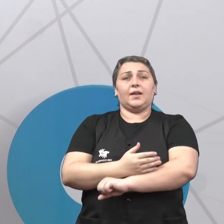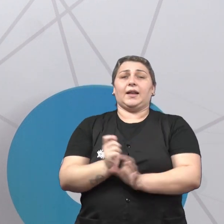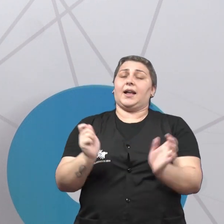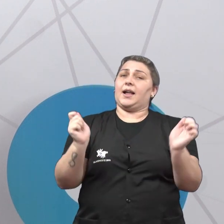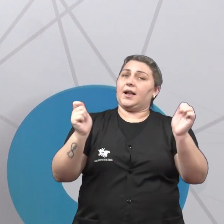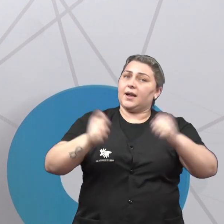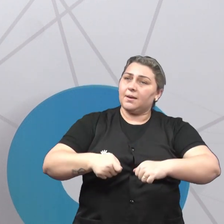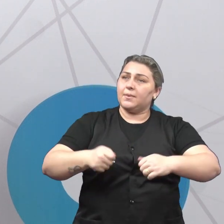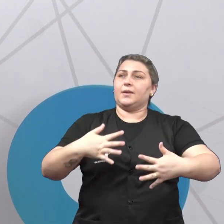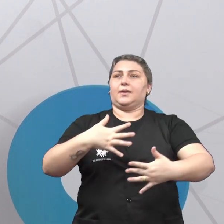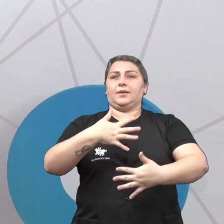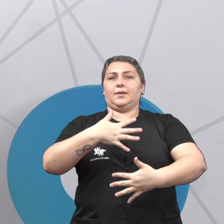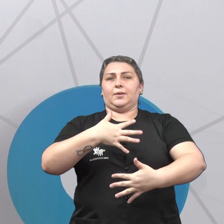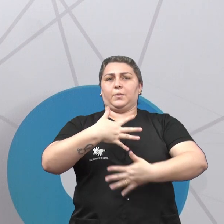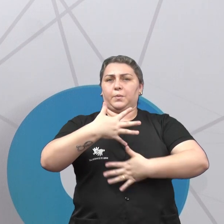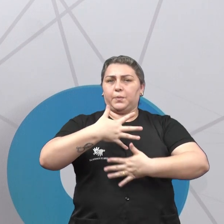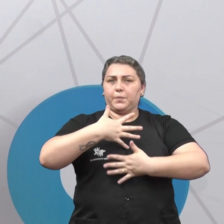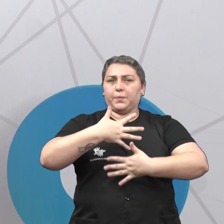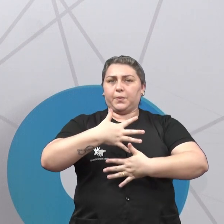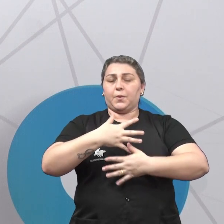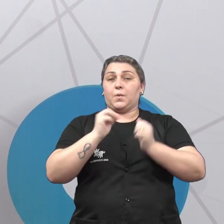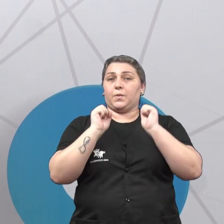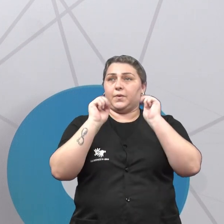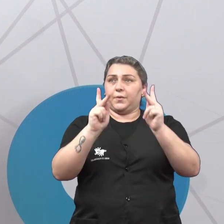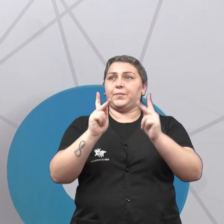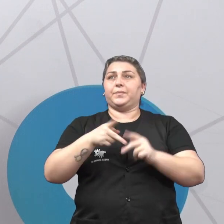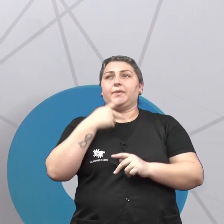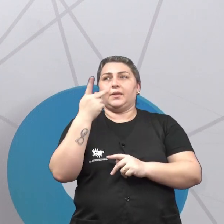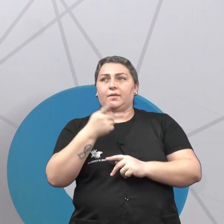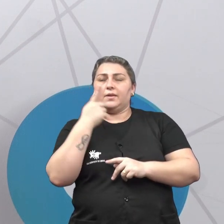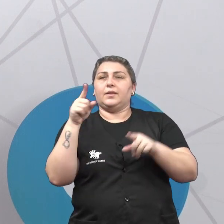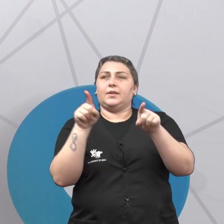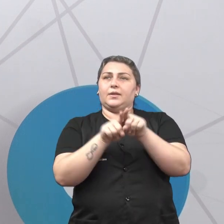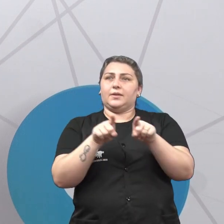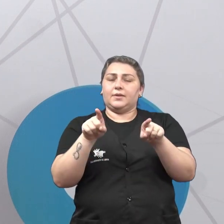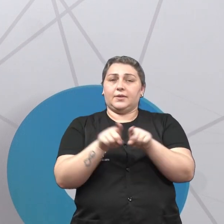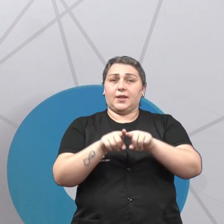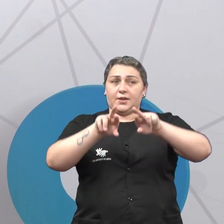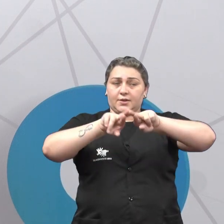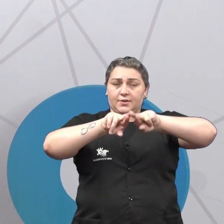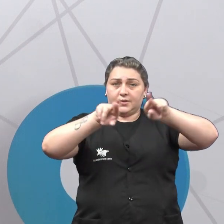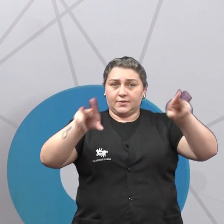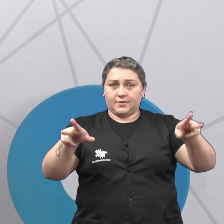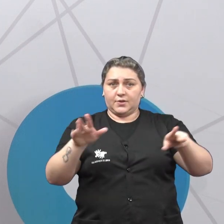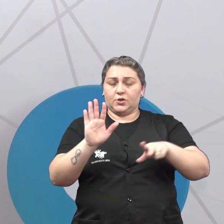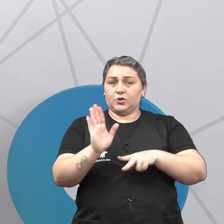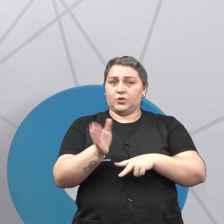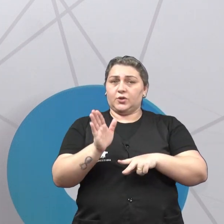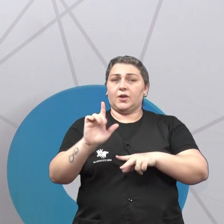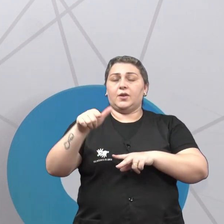capacidade motora. Então, gente vai falar um pouquinho mais sobre essa diferença e já vamos entrar em outro conteúdo.